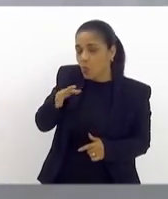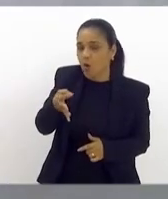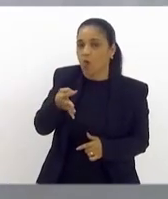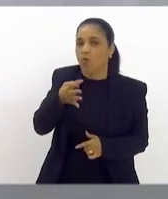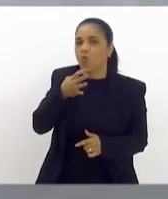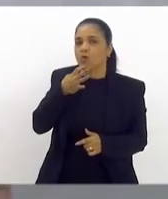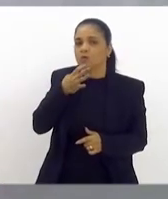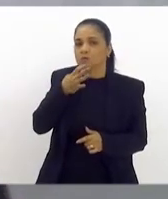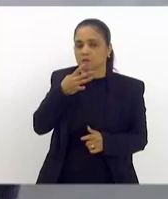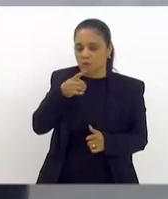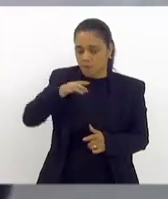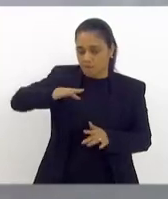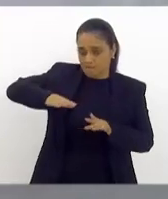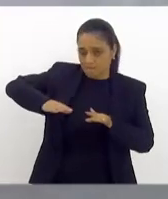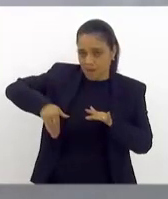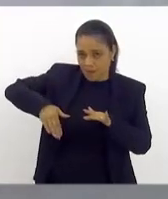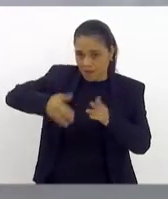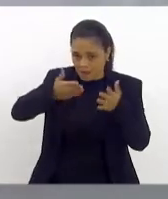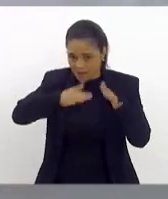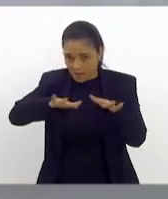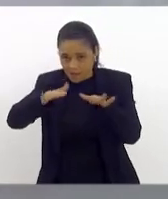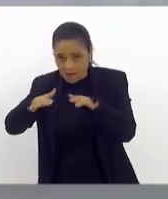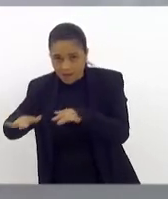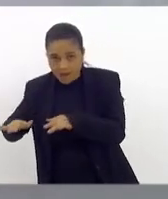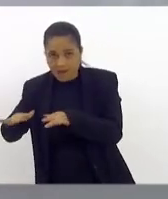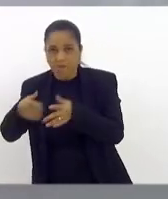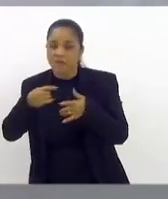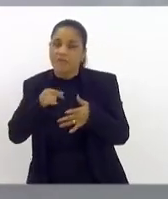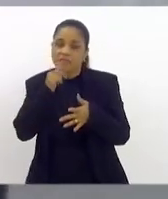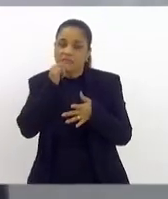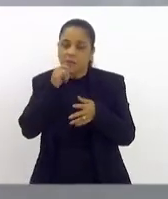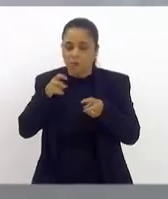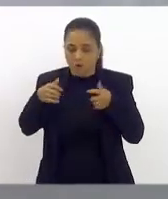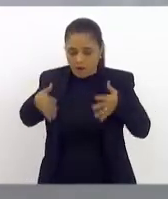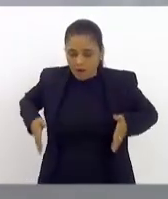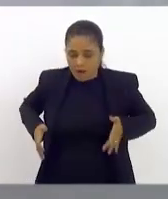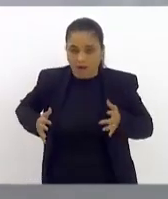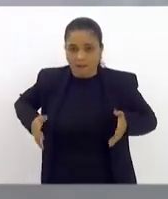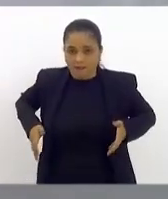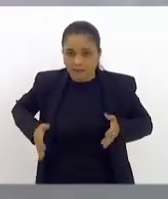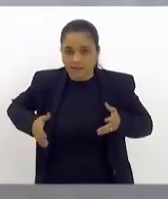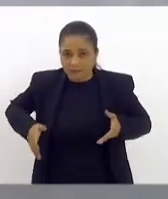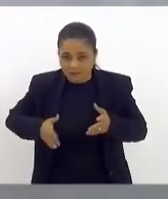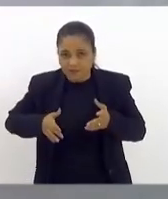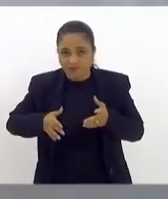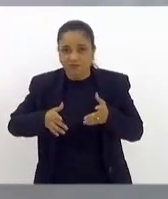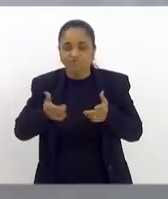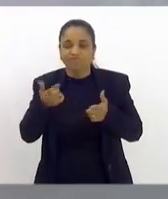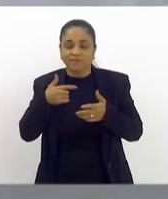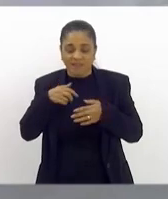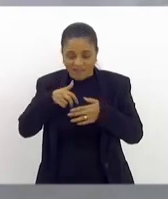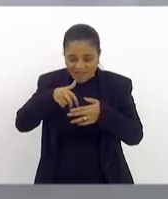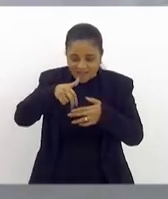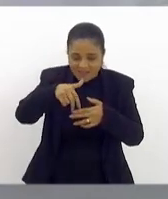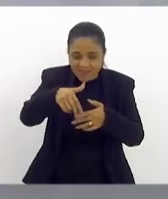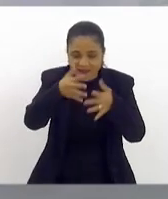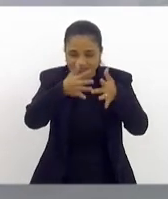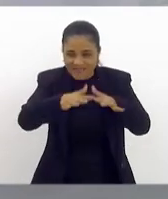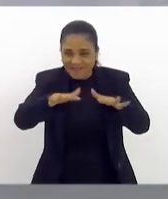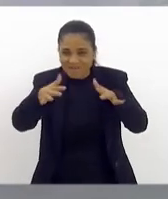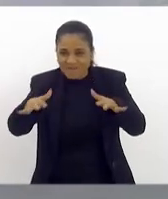cadeirante, possa adentrar a praia com facilidade e se banhar. Então, através dessa emenda